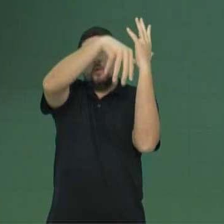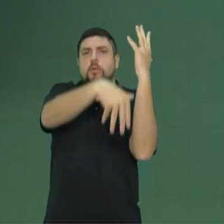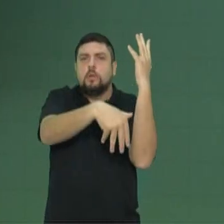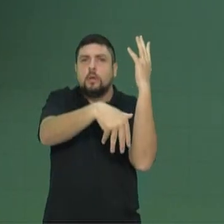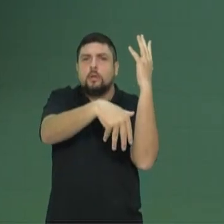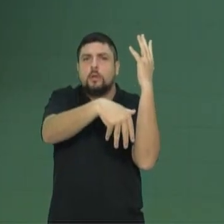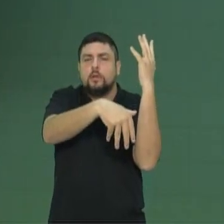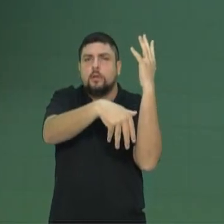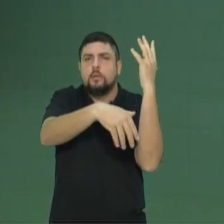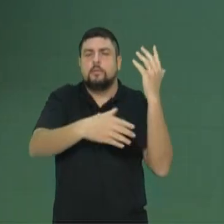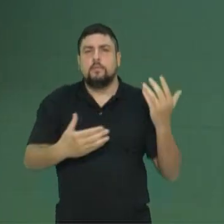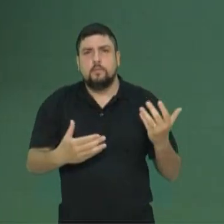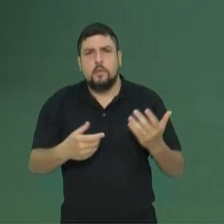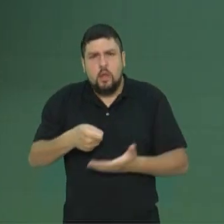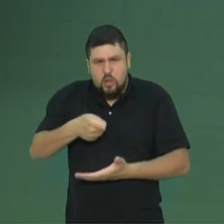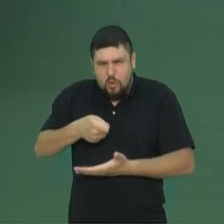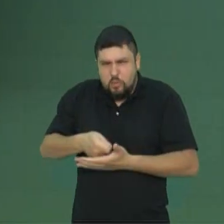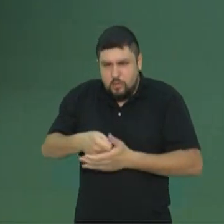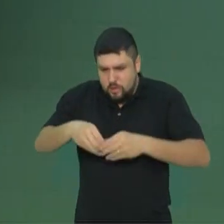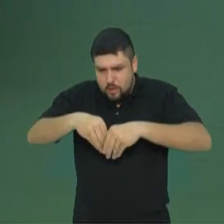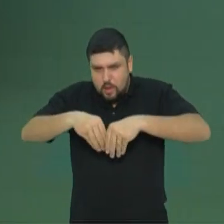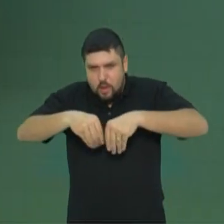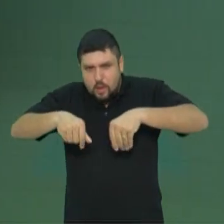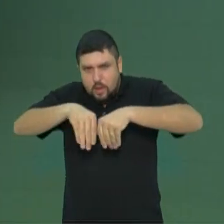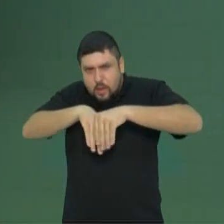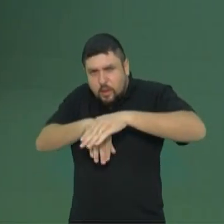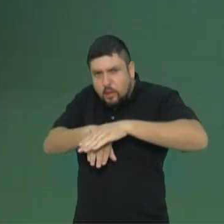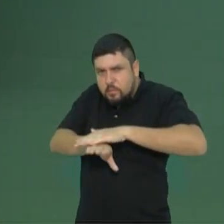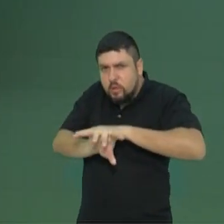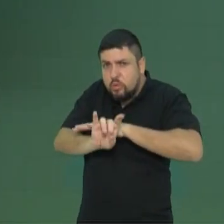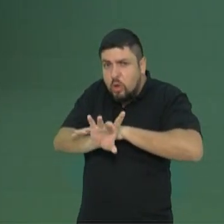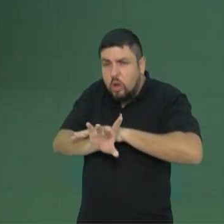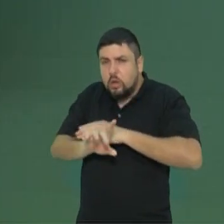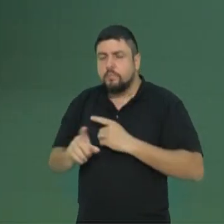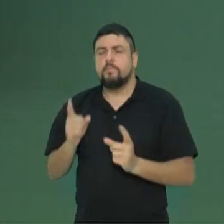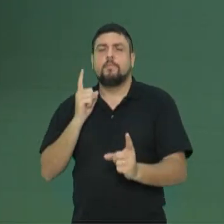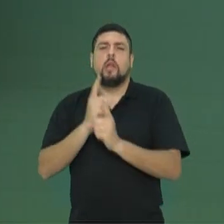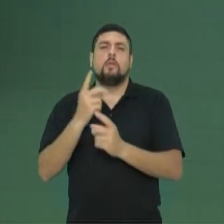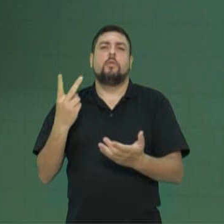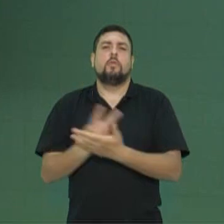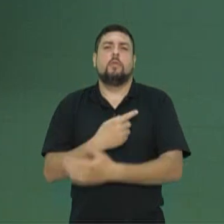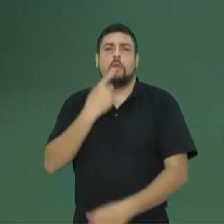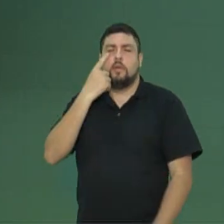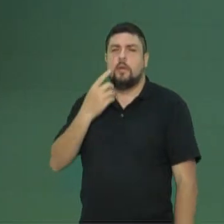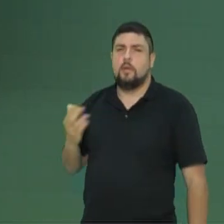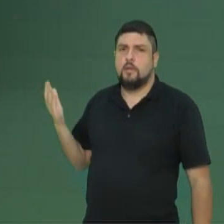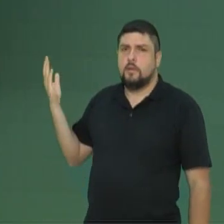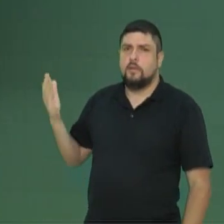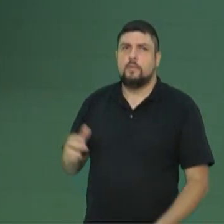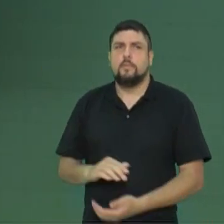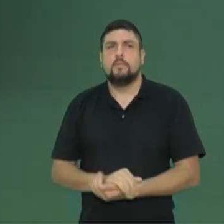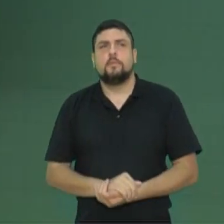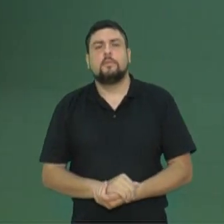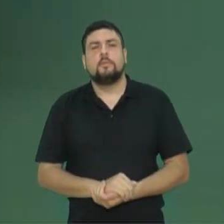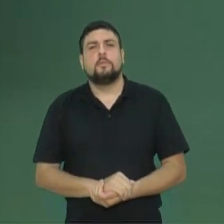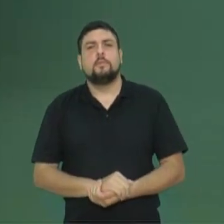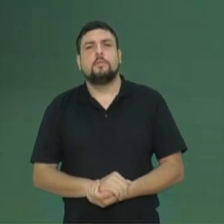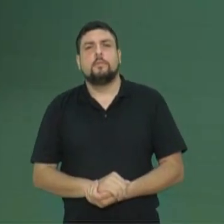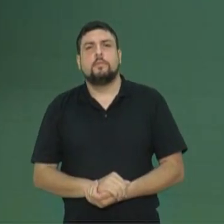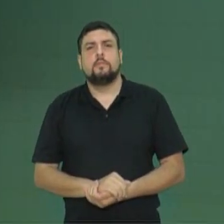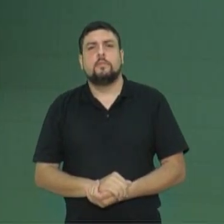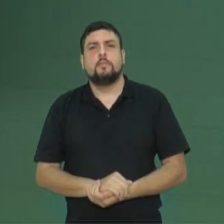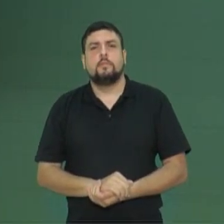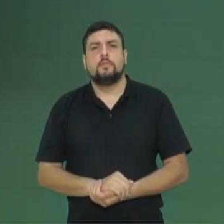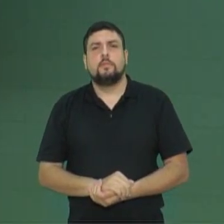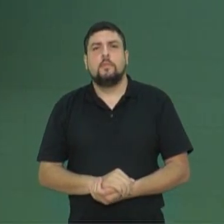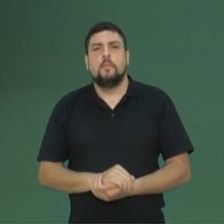Não é obrigatório a raiz ser subterrânea. Já achamos a alternativa errada. A zona pilífera ocorre grande absorção de